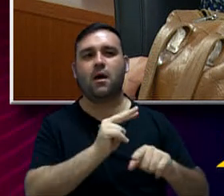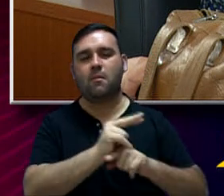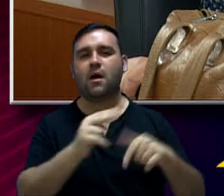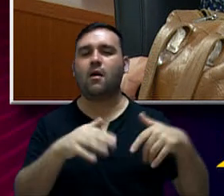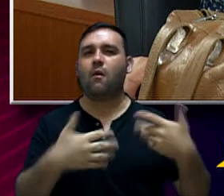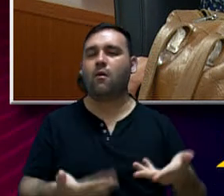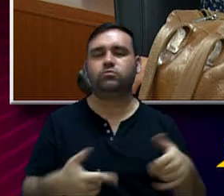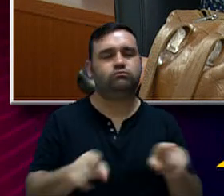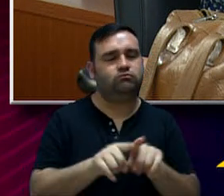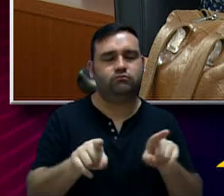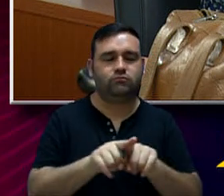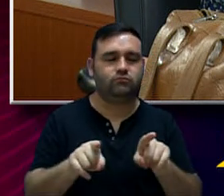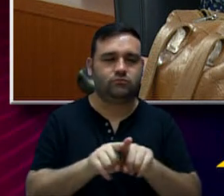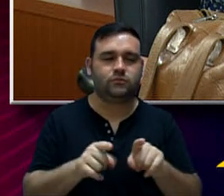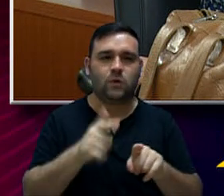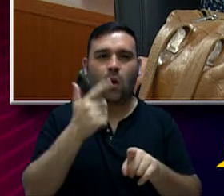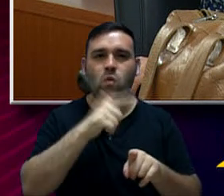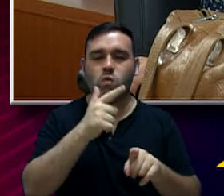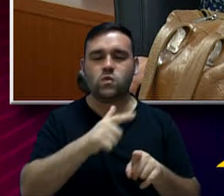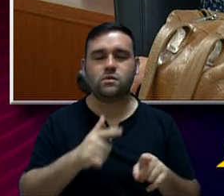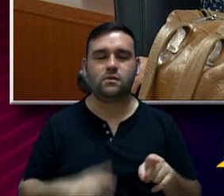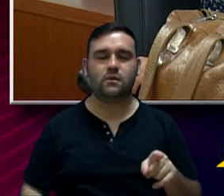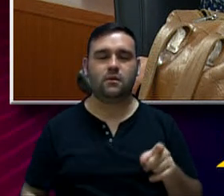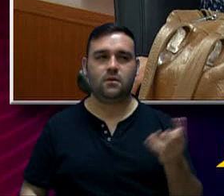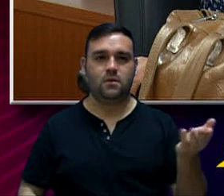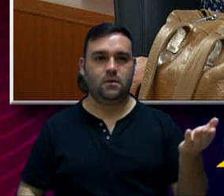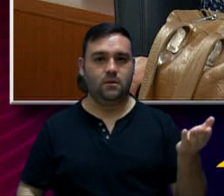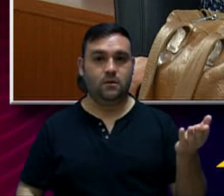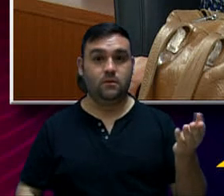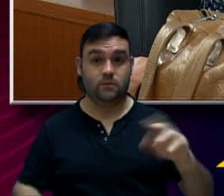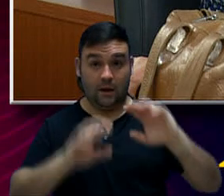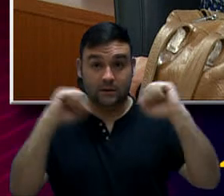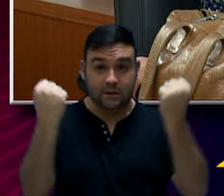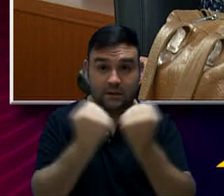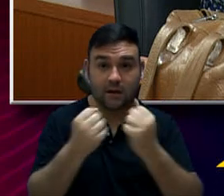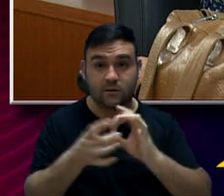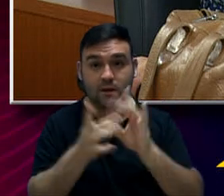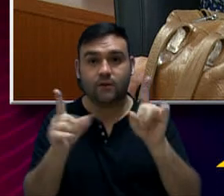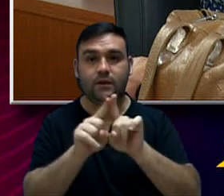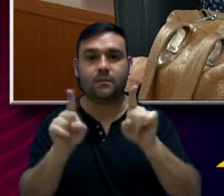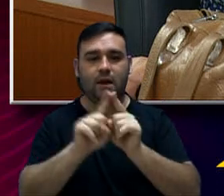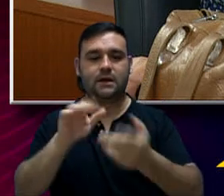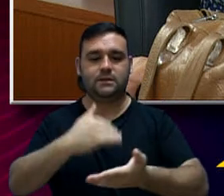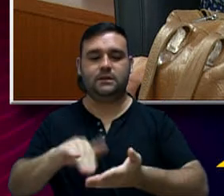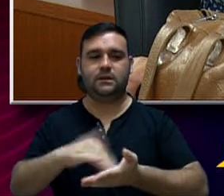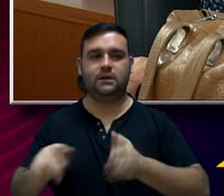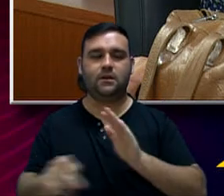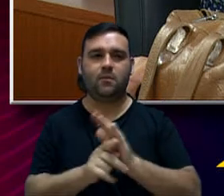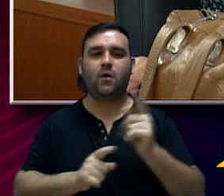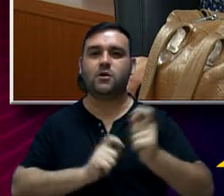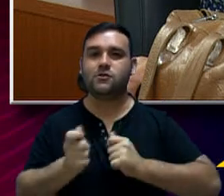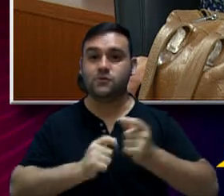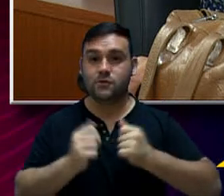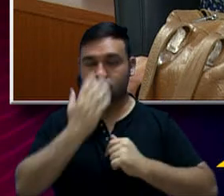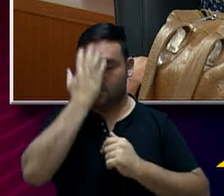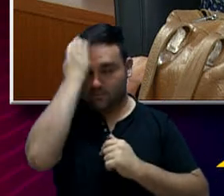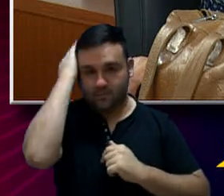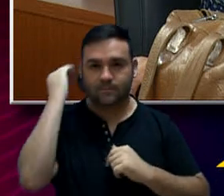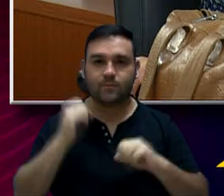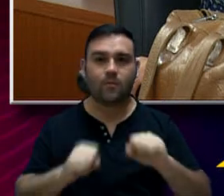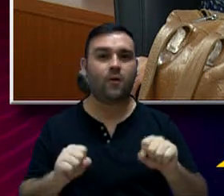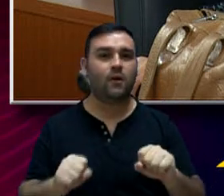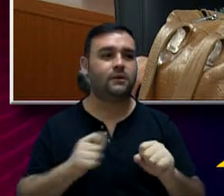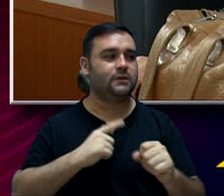nós teríamos aprovação do Senado Federal, da própria Secretaria de Tesouro Nacional, nós